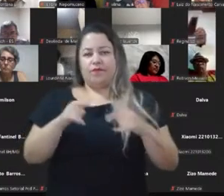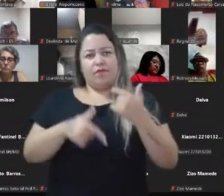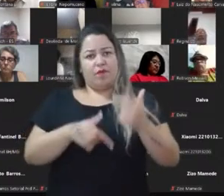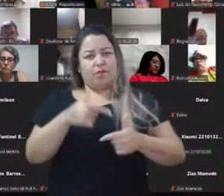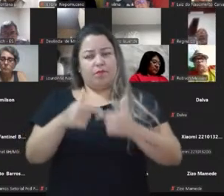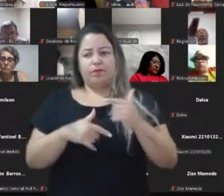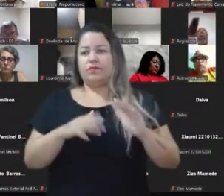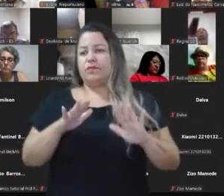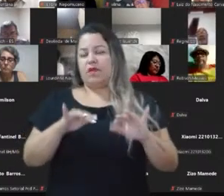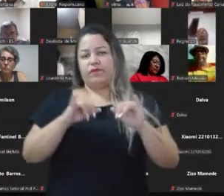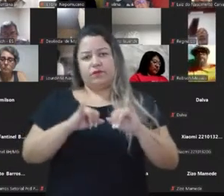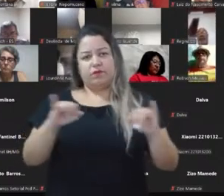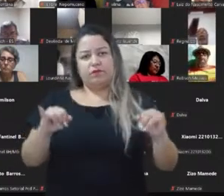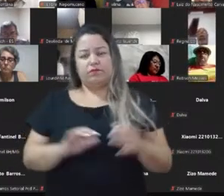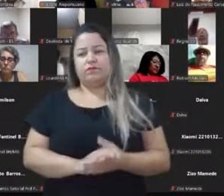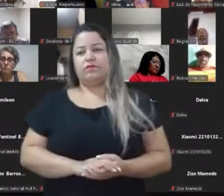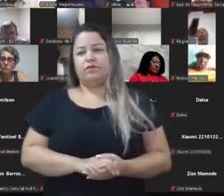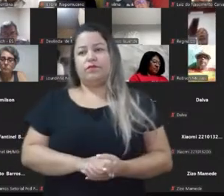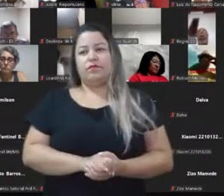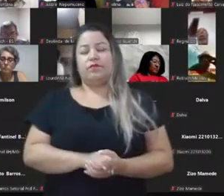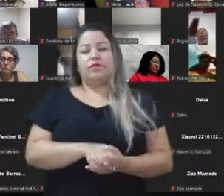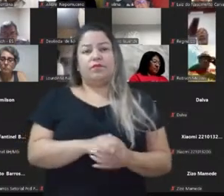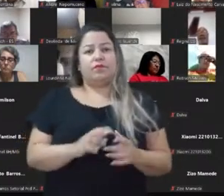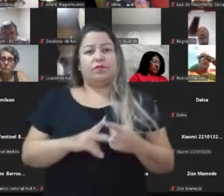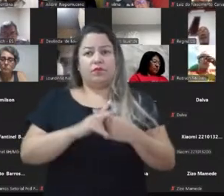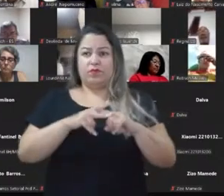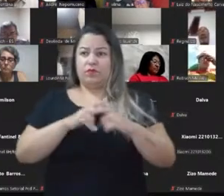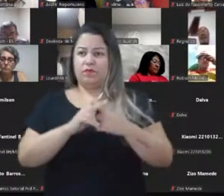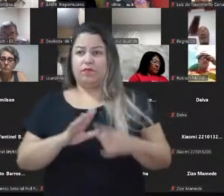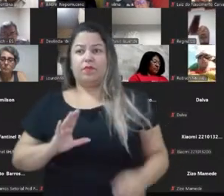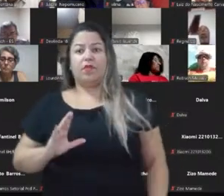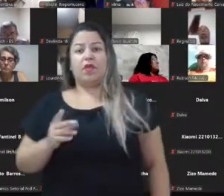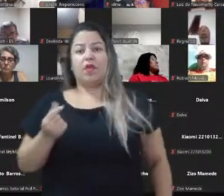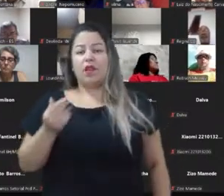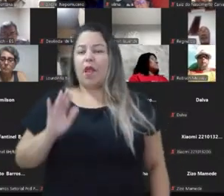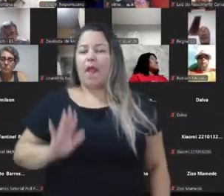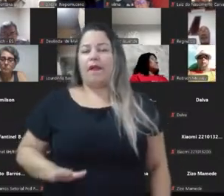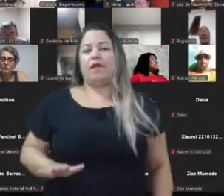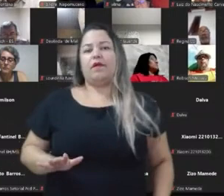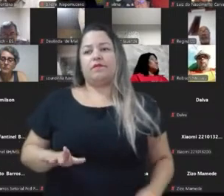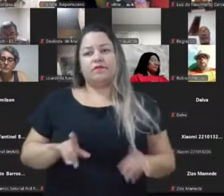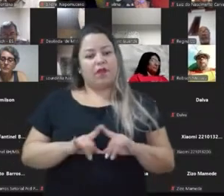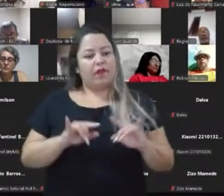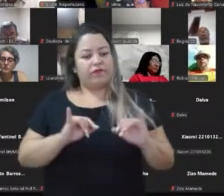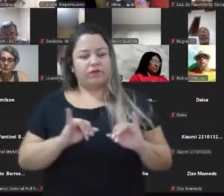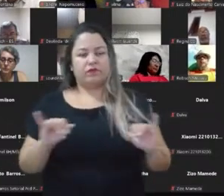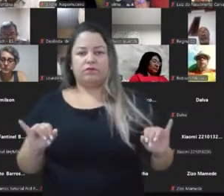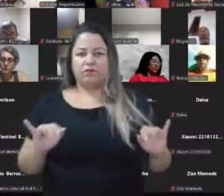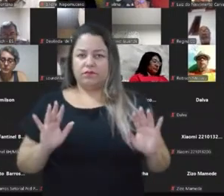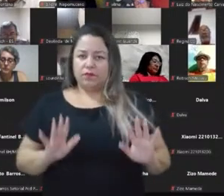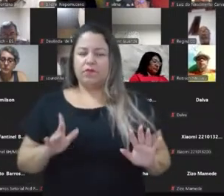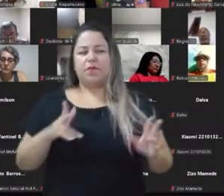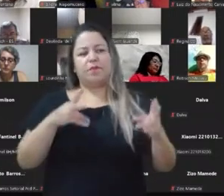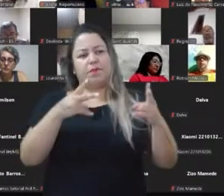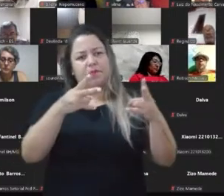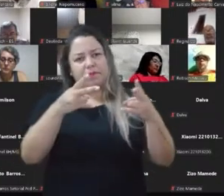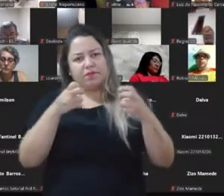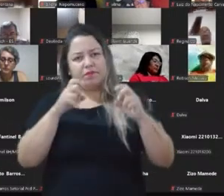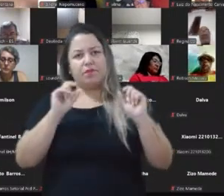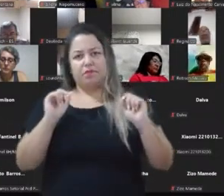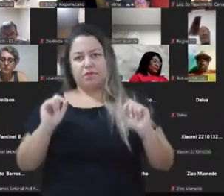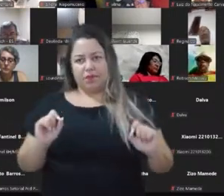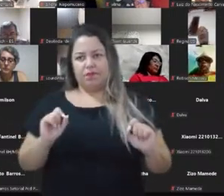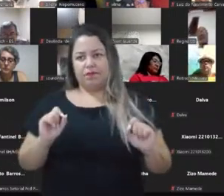instrumentos de trabalho mais barato, eles iam lá e se avisavam. E aí eu comecei a perceber, porque